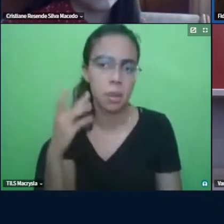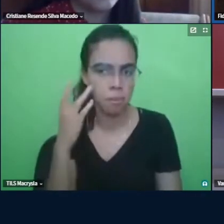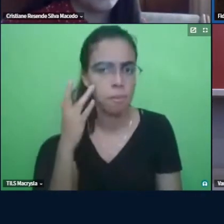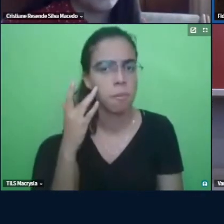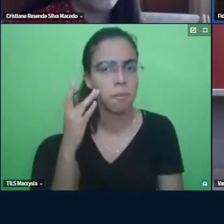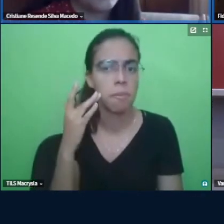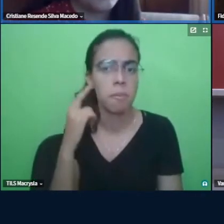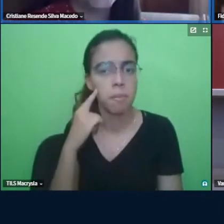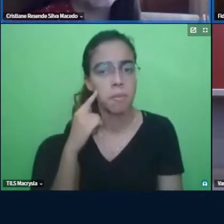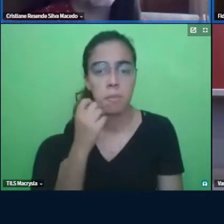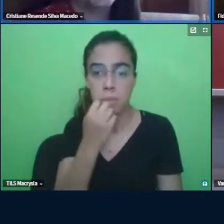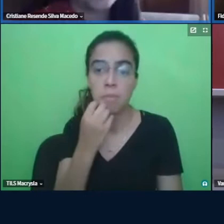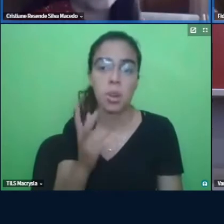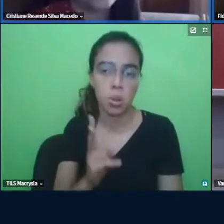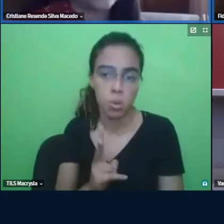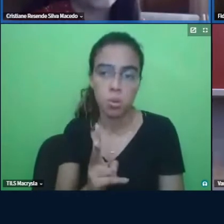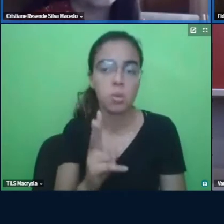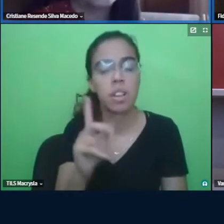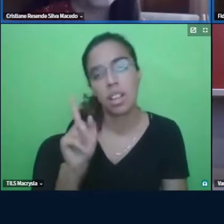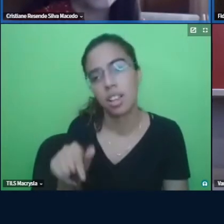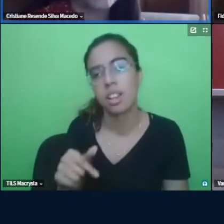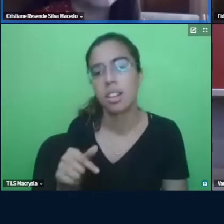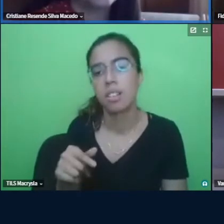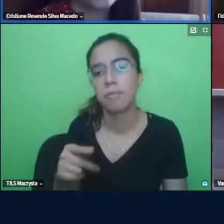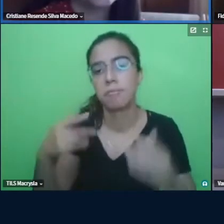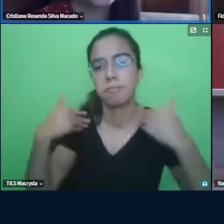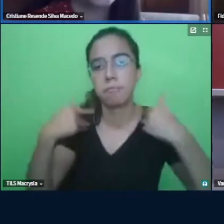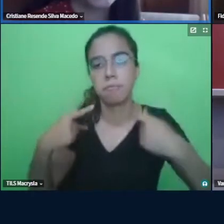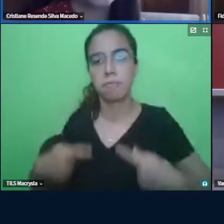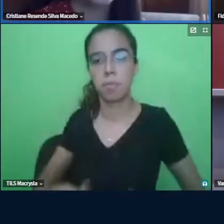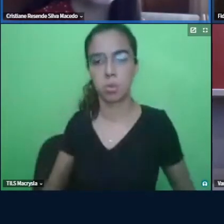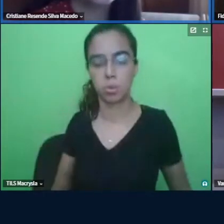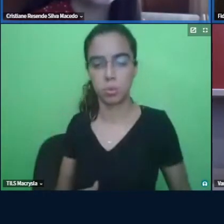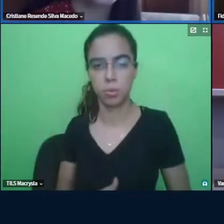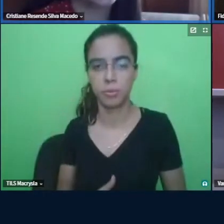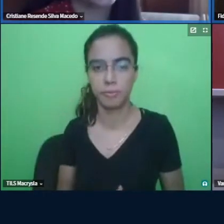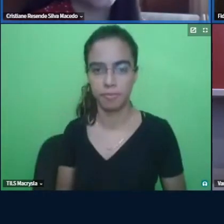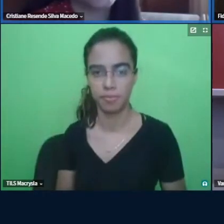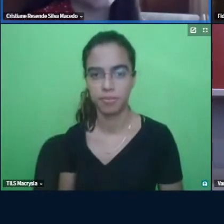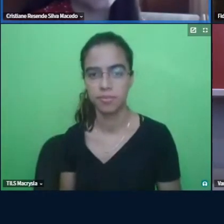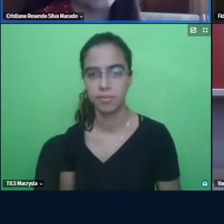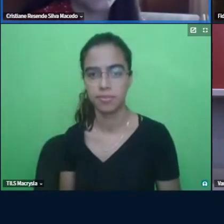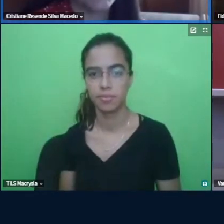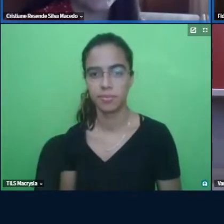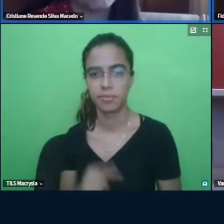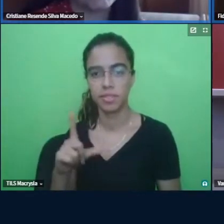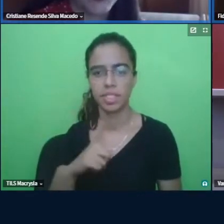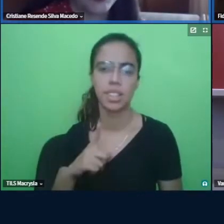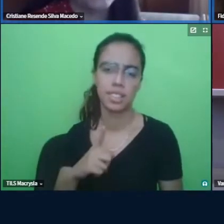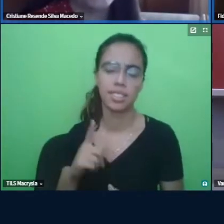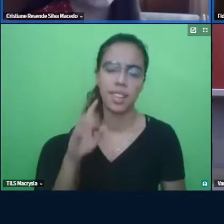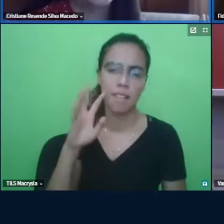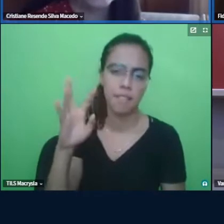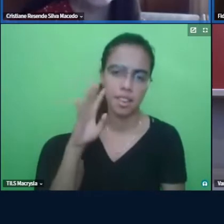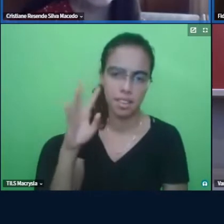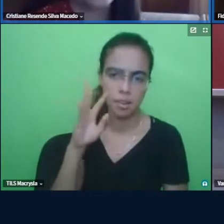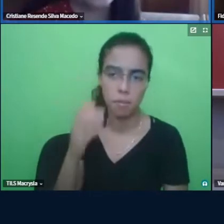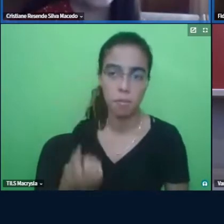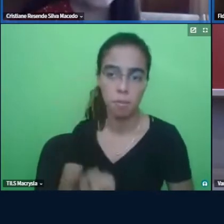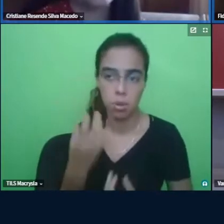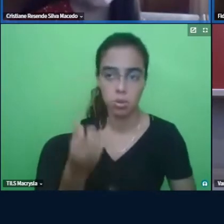não tem problema nenhum aí isso uma questão de postura autismo ele reflete também muito a produção discursiva da Bia pronto